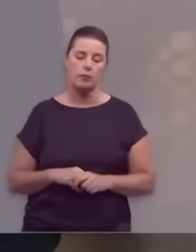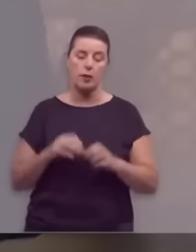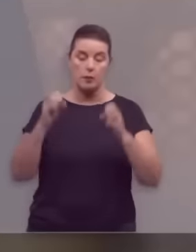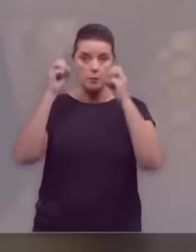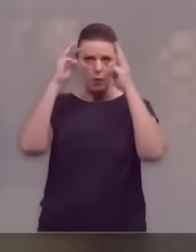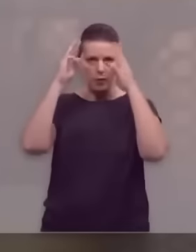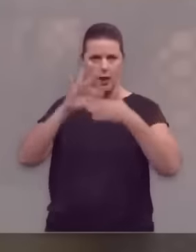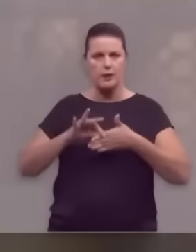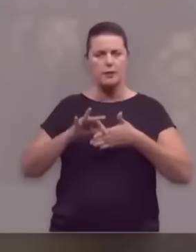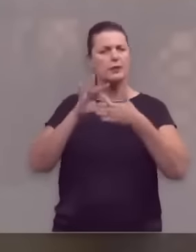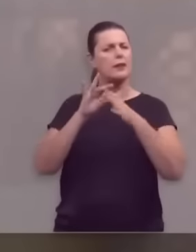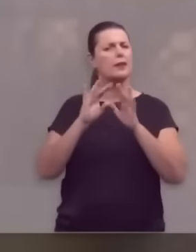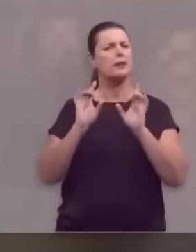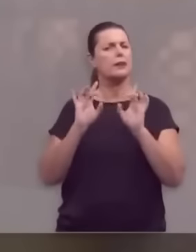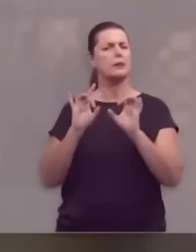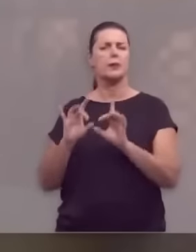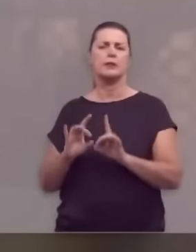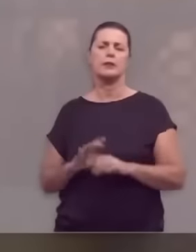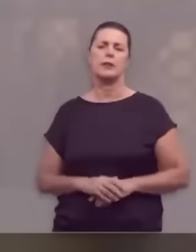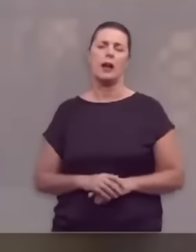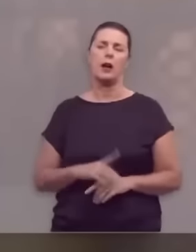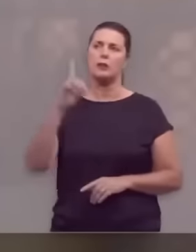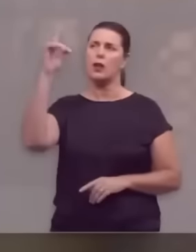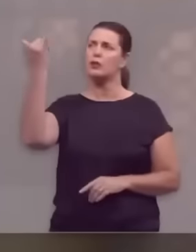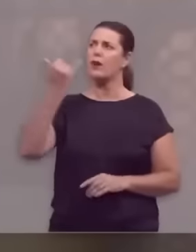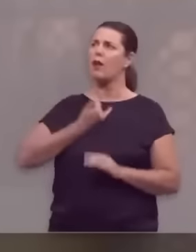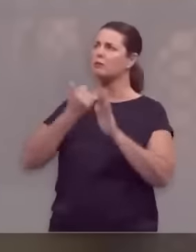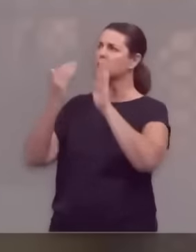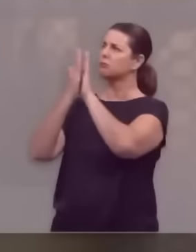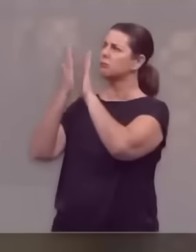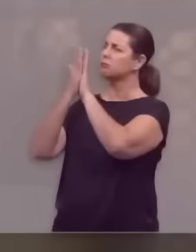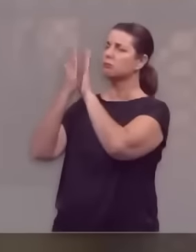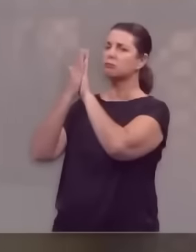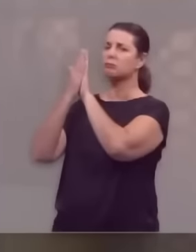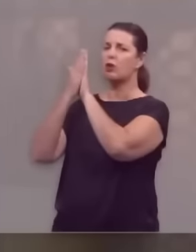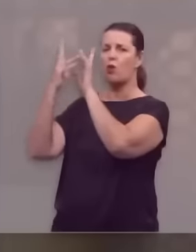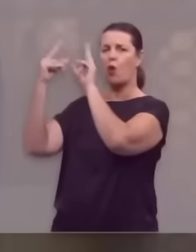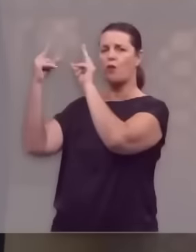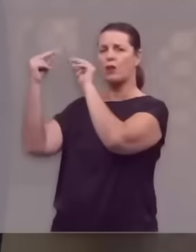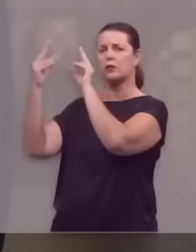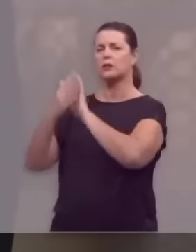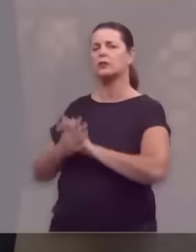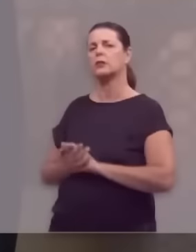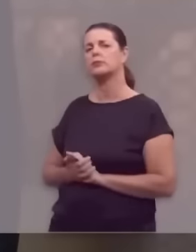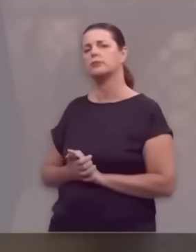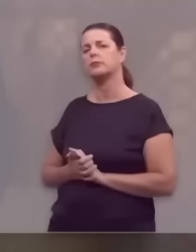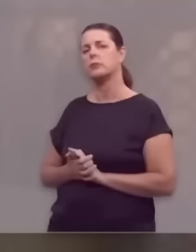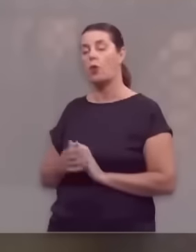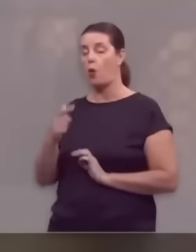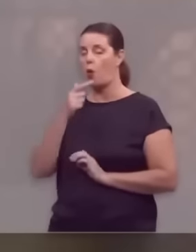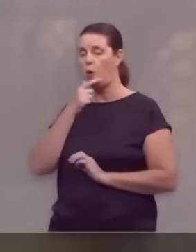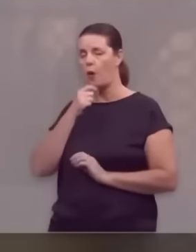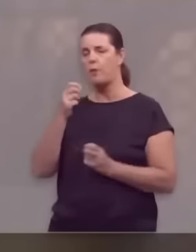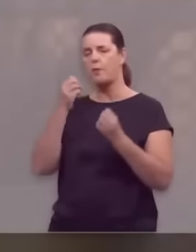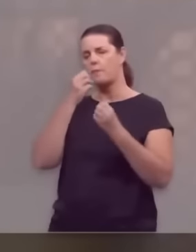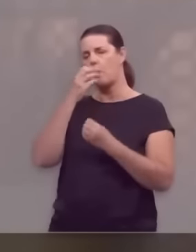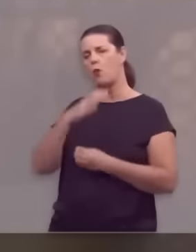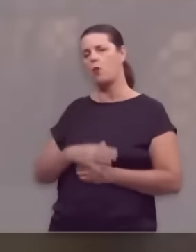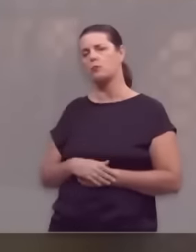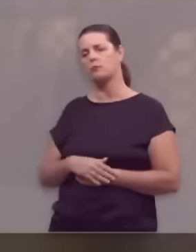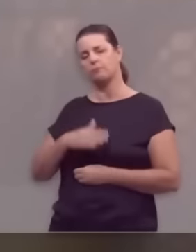Moisés foi um líder singular, com quem Deus falava face a face. Homem manso,